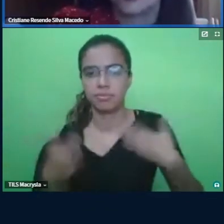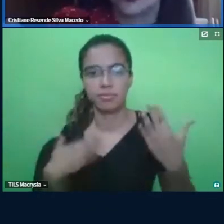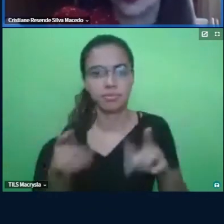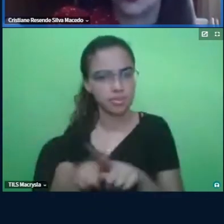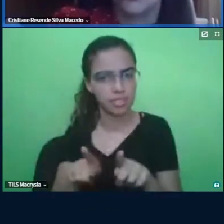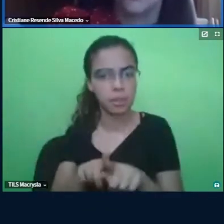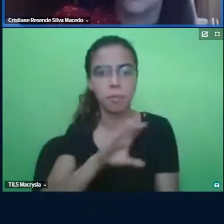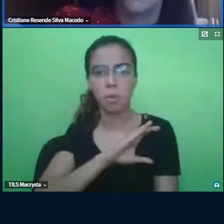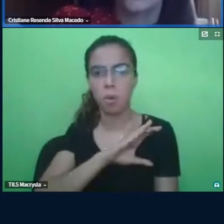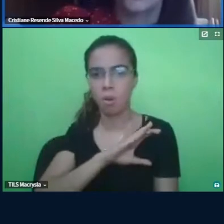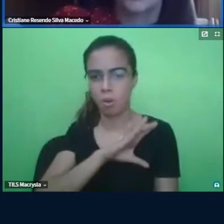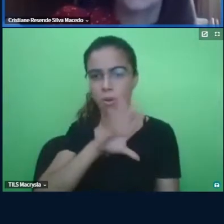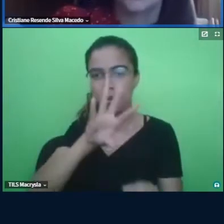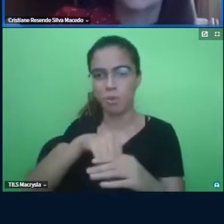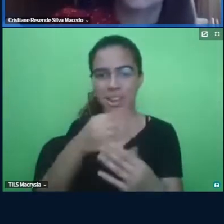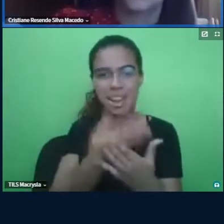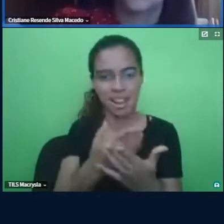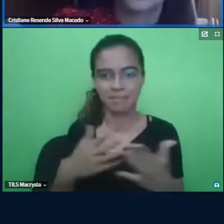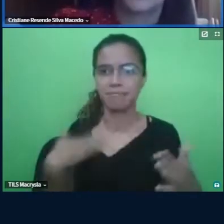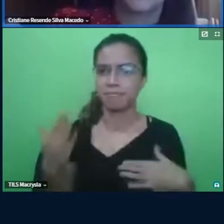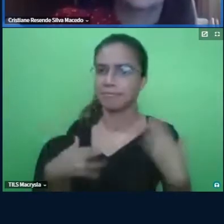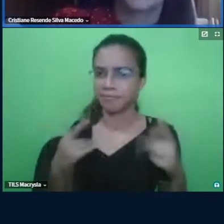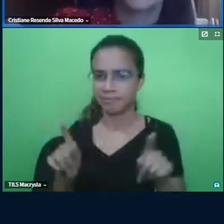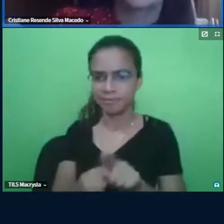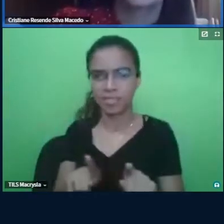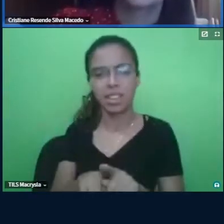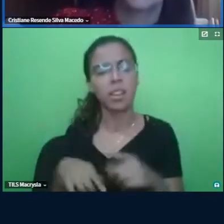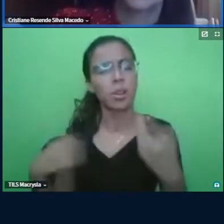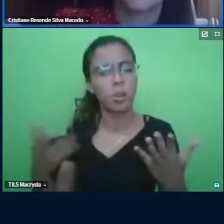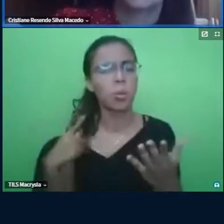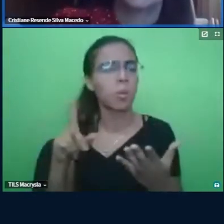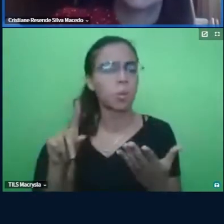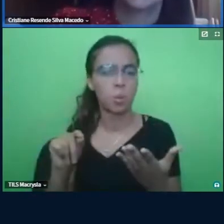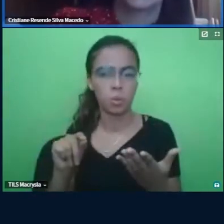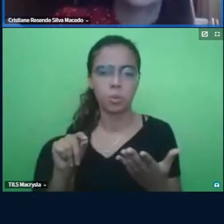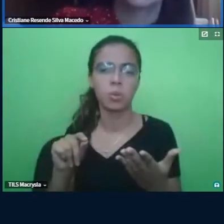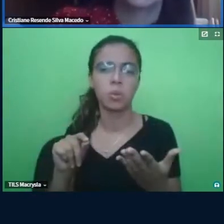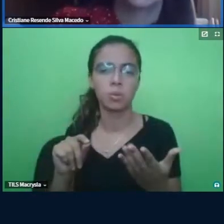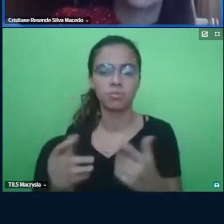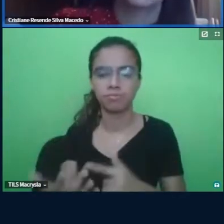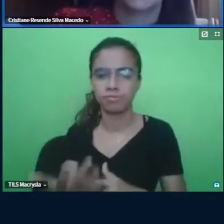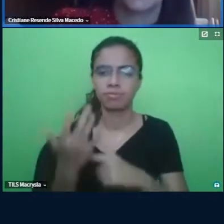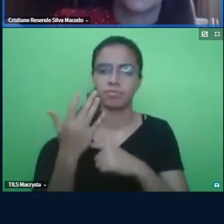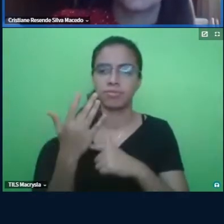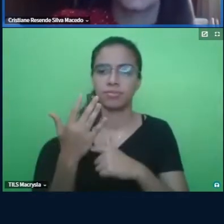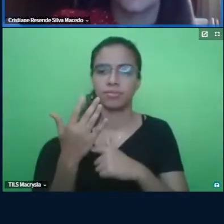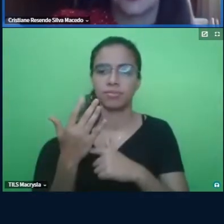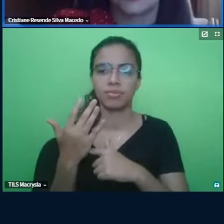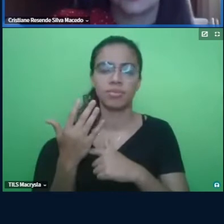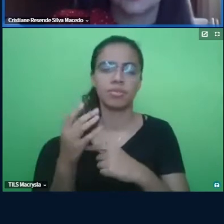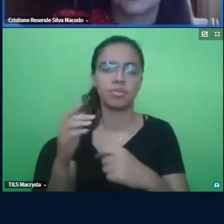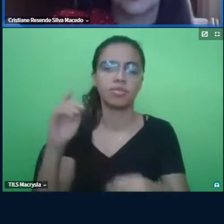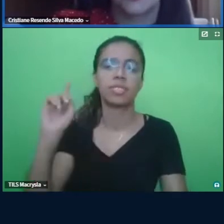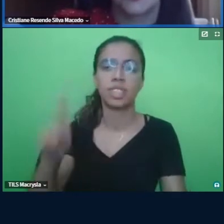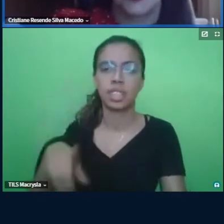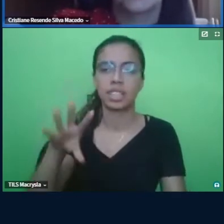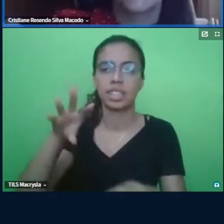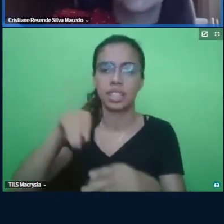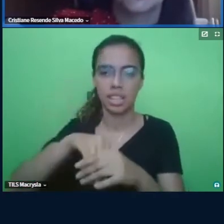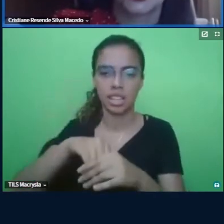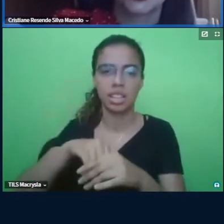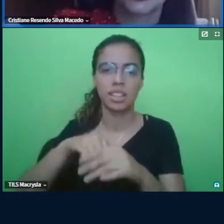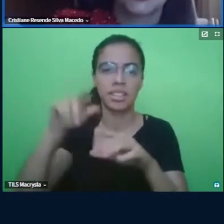está ali. E o que é a análise do comportamento? O ela nos fornece? E eu acho que na nossa área de letras,